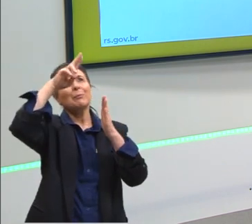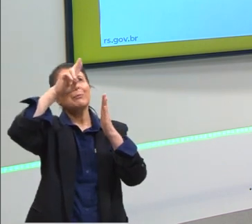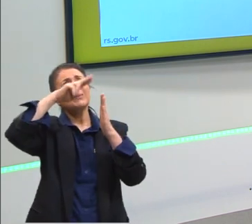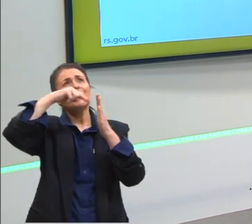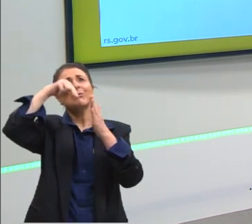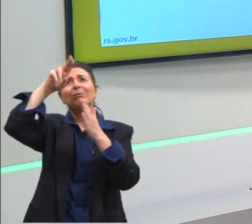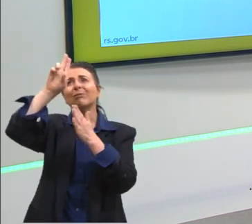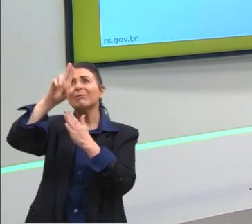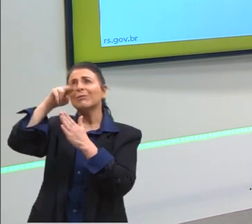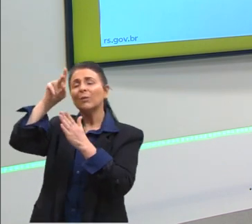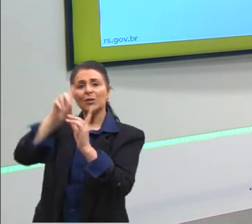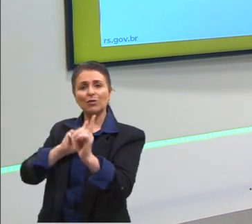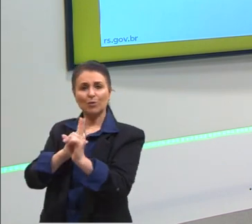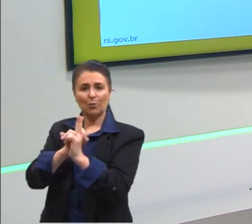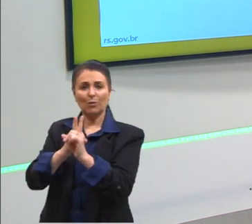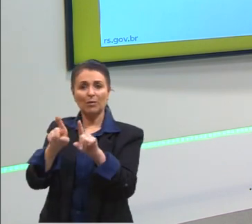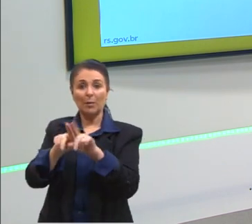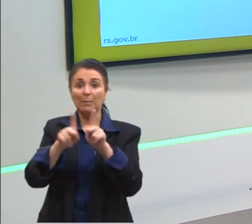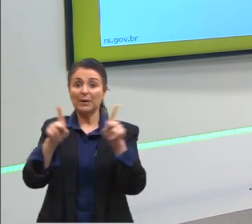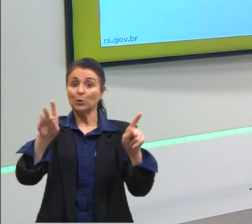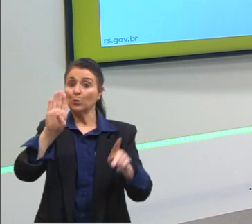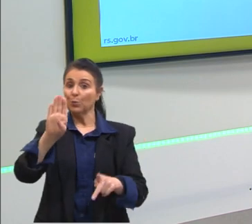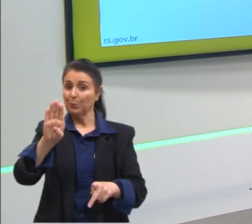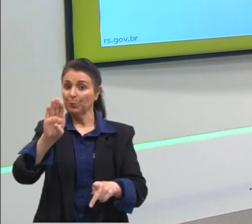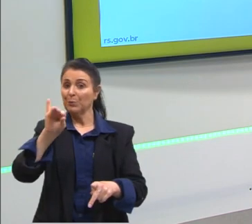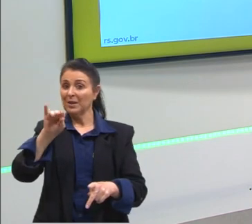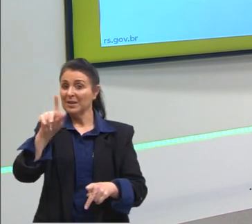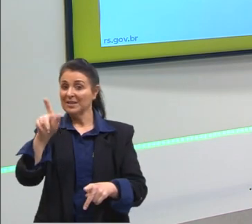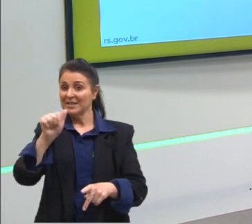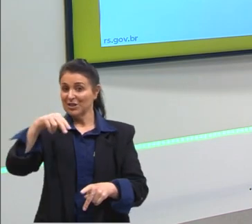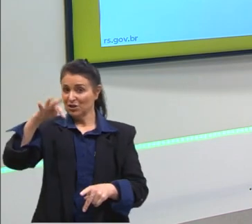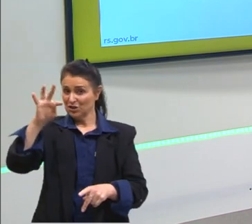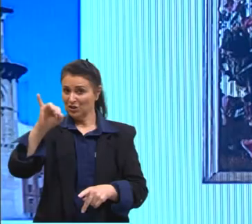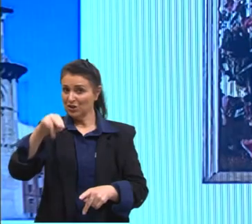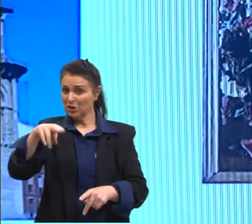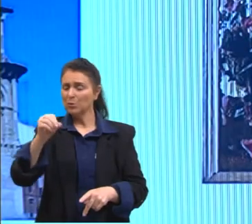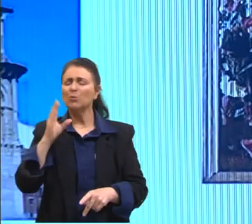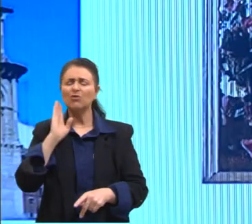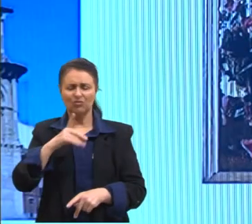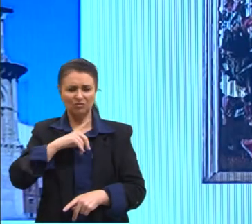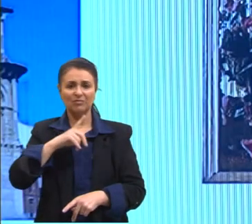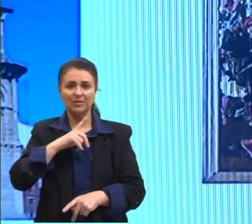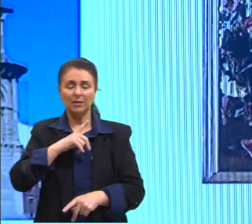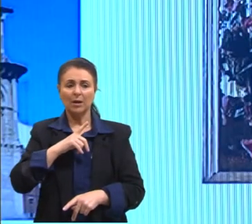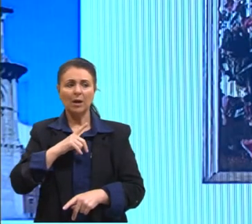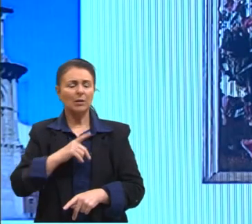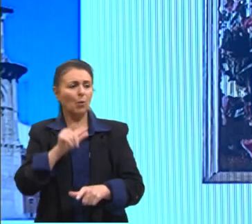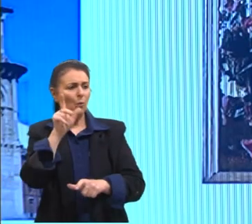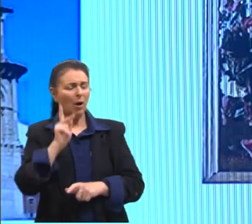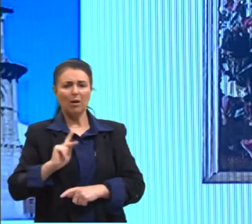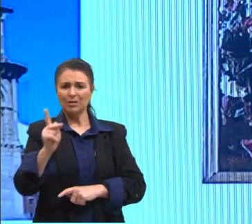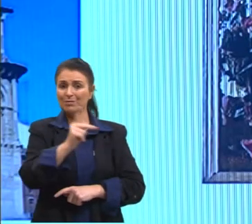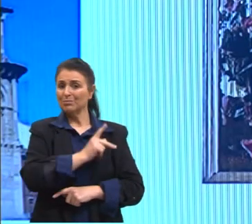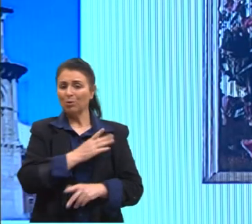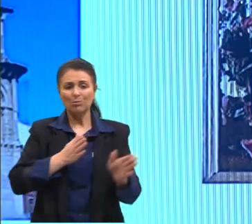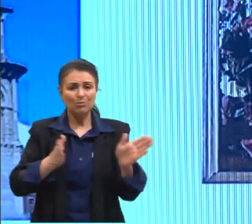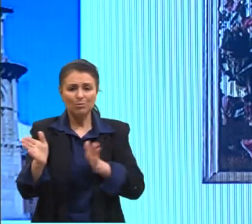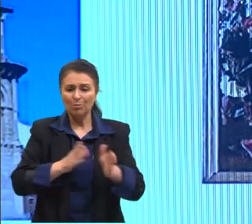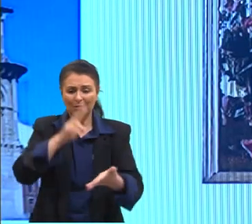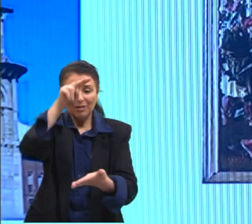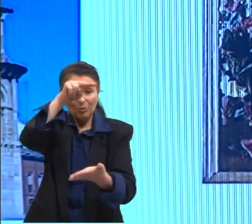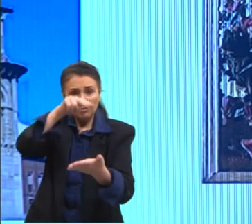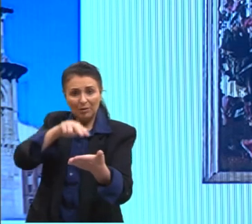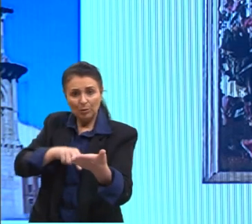essas pinturas, porque nós tínhamos ali uma população que não tinha acesso à leitura. Então, como